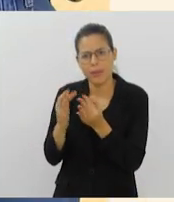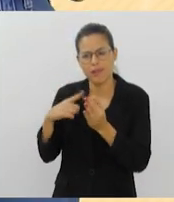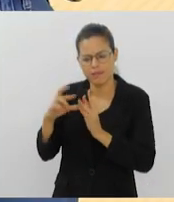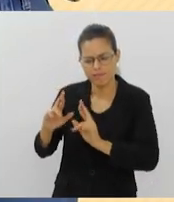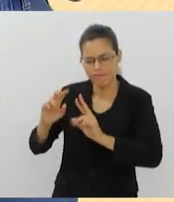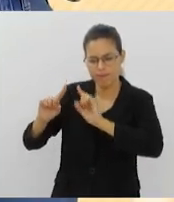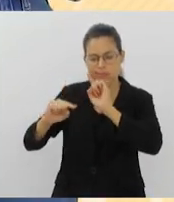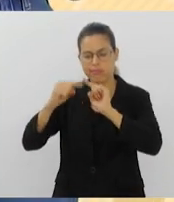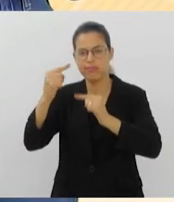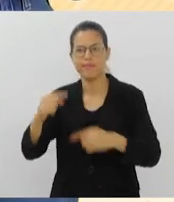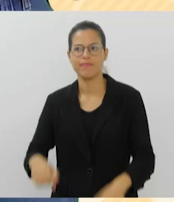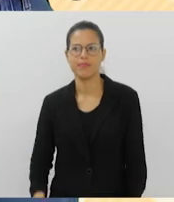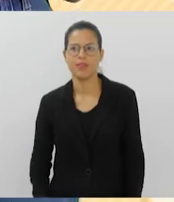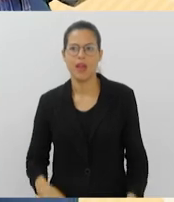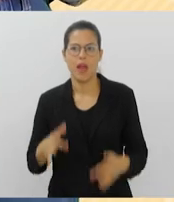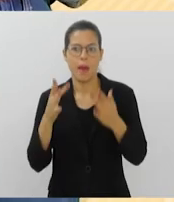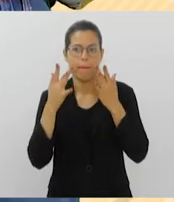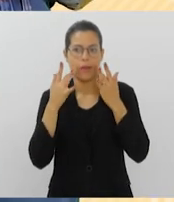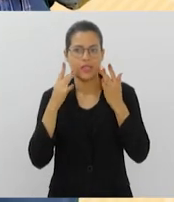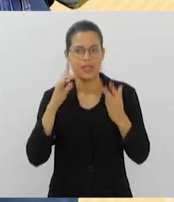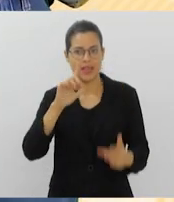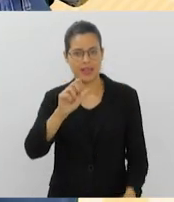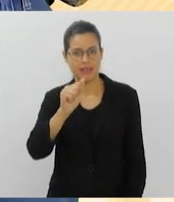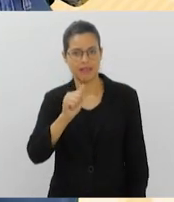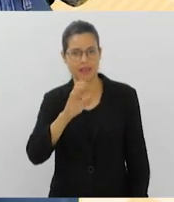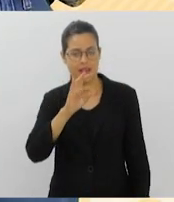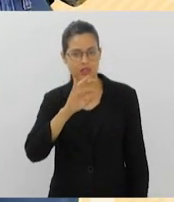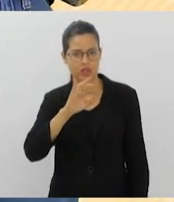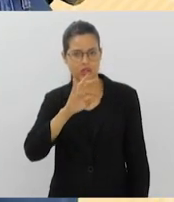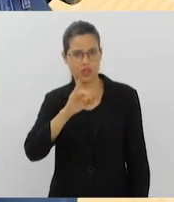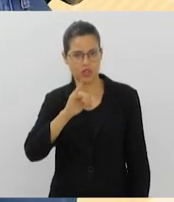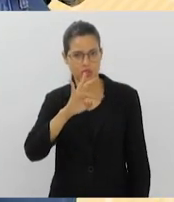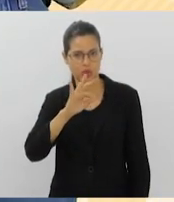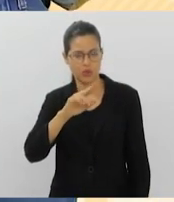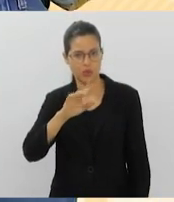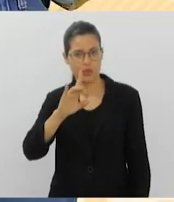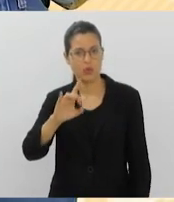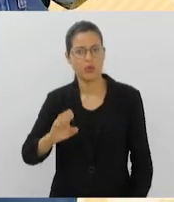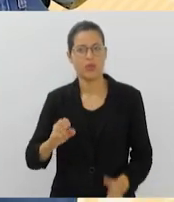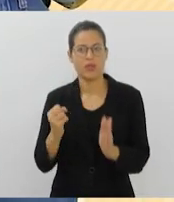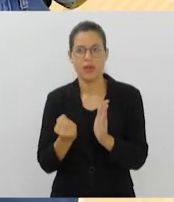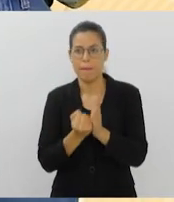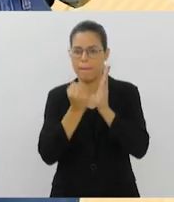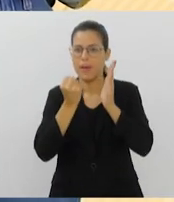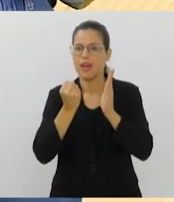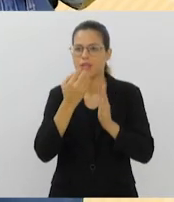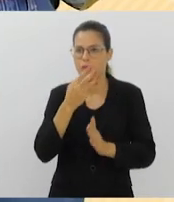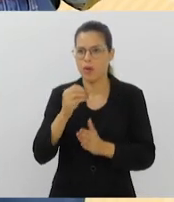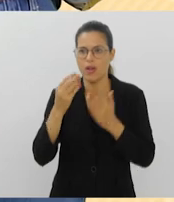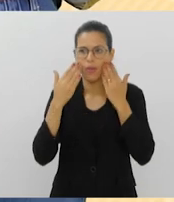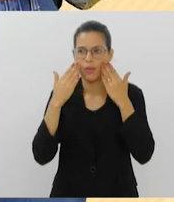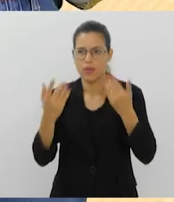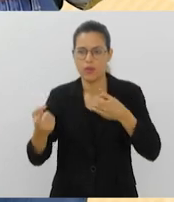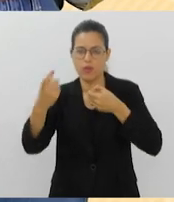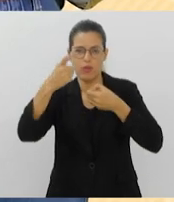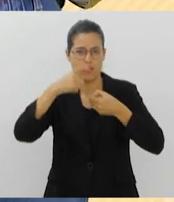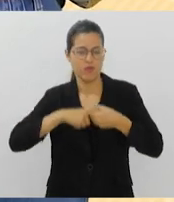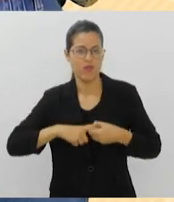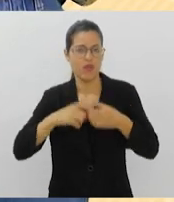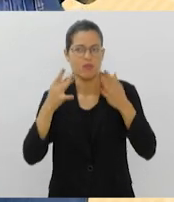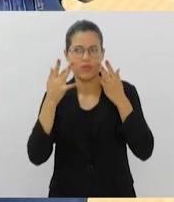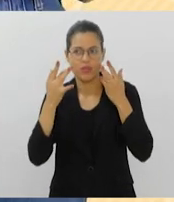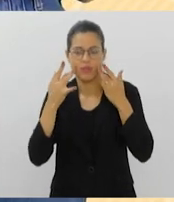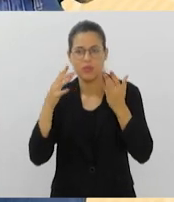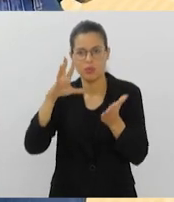A peça Latitudes dos Cavalos celebra a marca de 50 apresentações e retorna aos palcos para uma nova temporada no